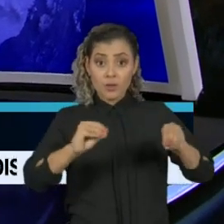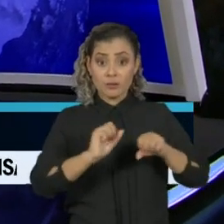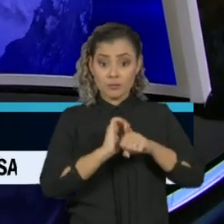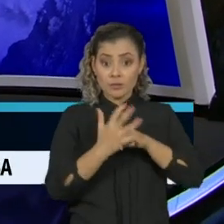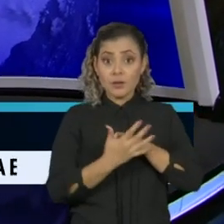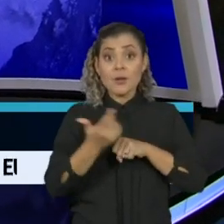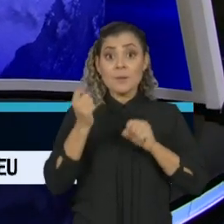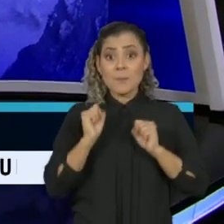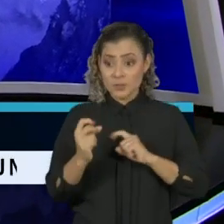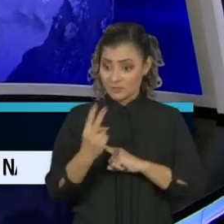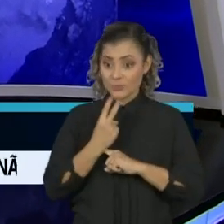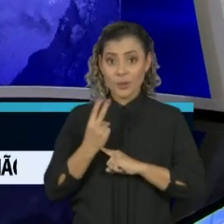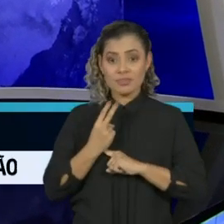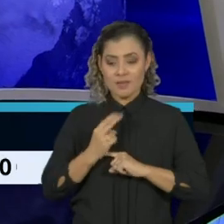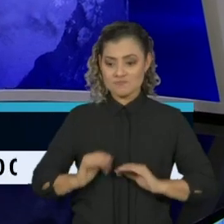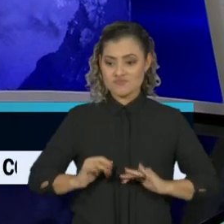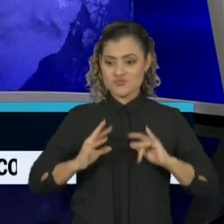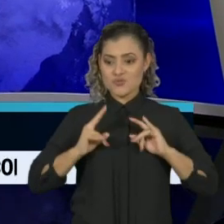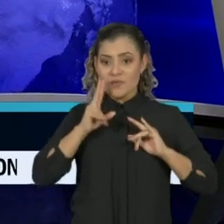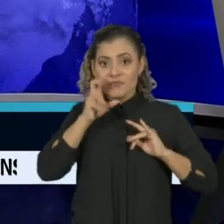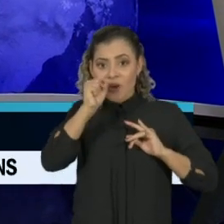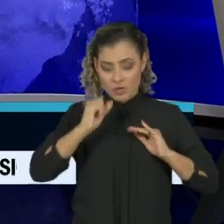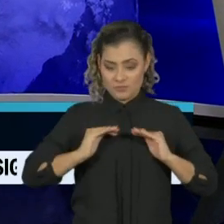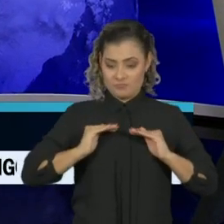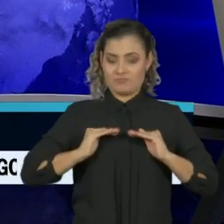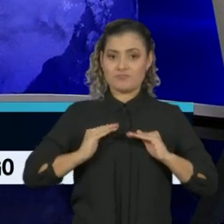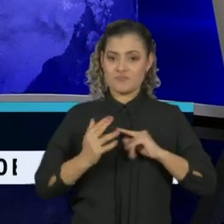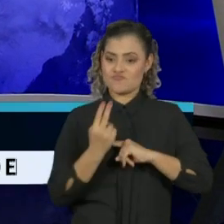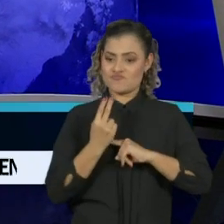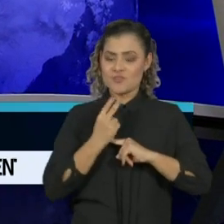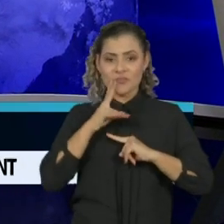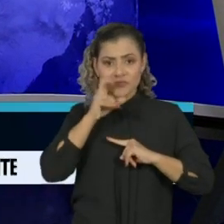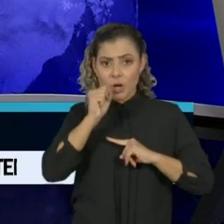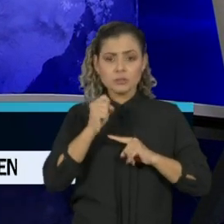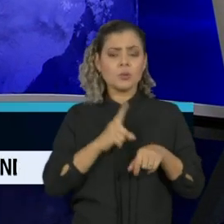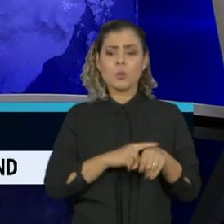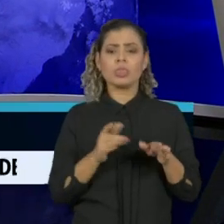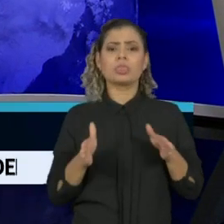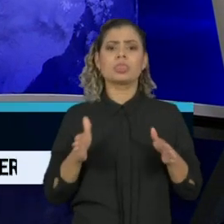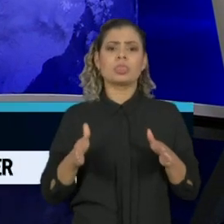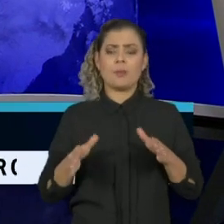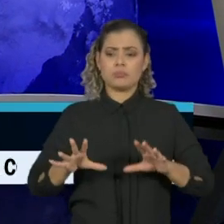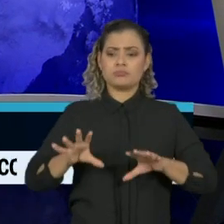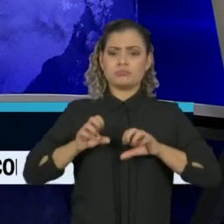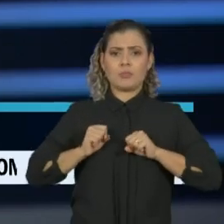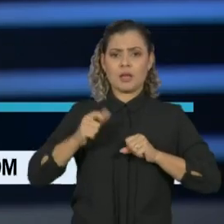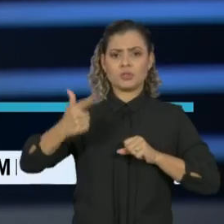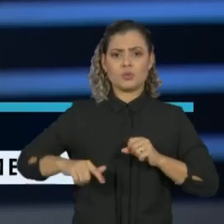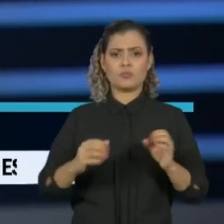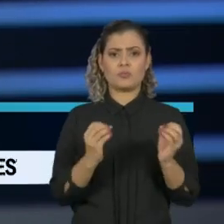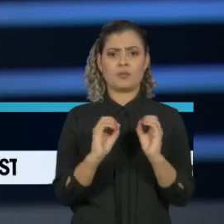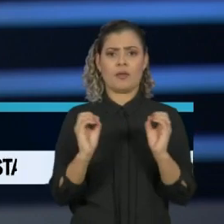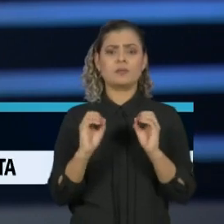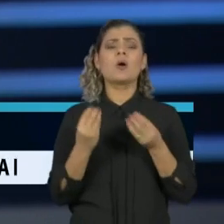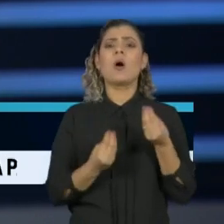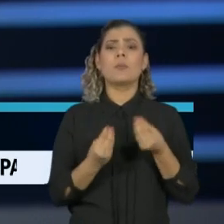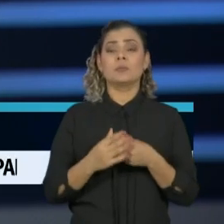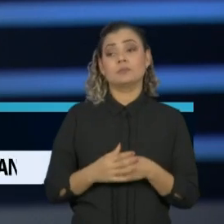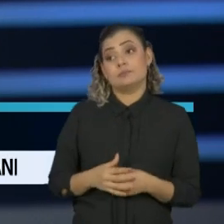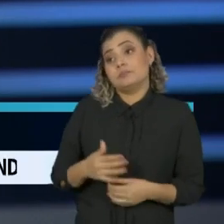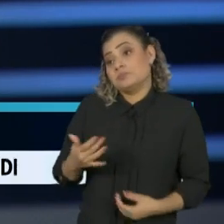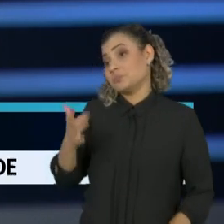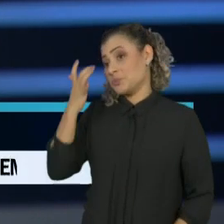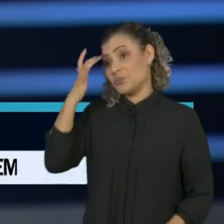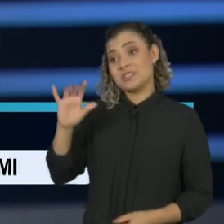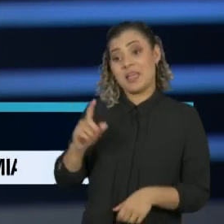imunes. O que se sabe até agora sobre quanto tempo dura a imunidade desse vírus? Ainda é cedo para saber, porque nós não